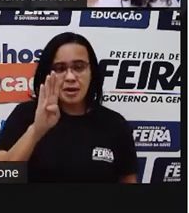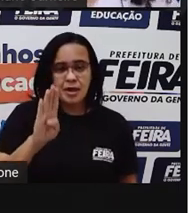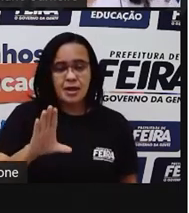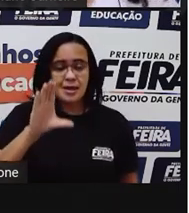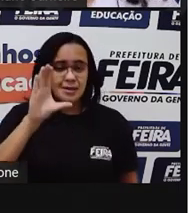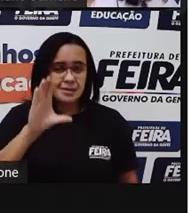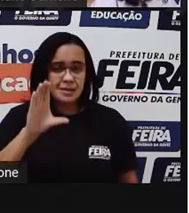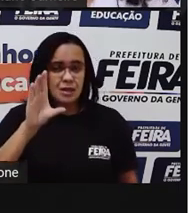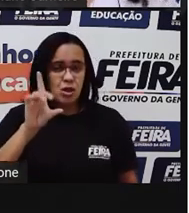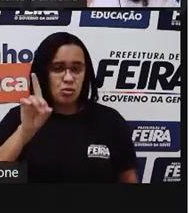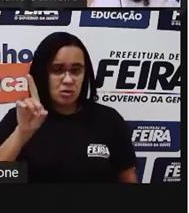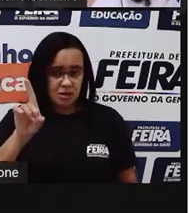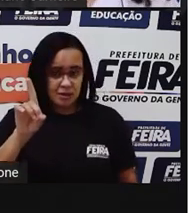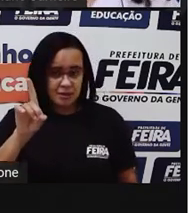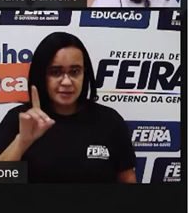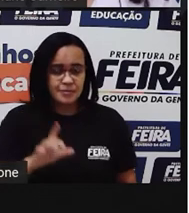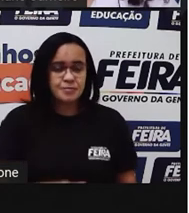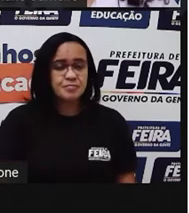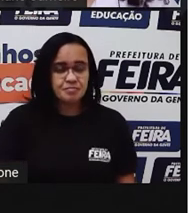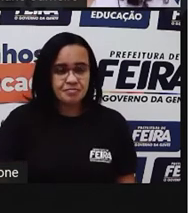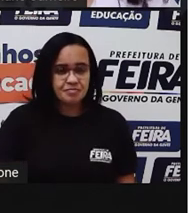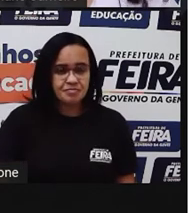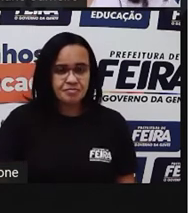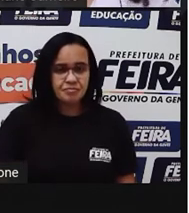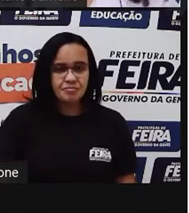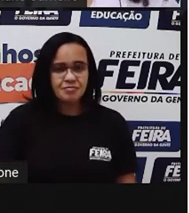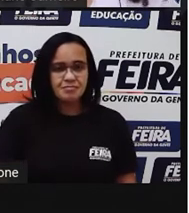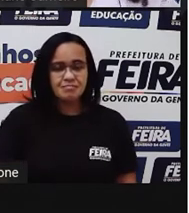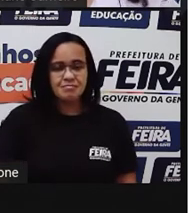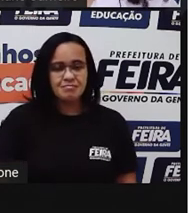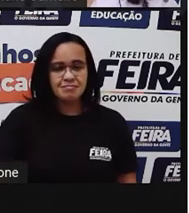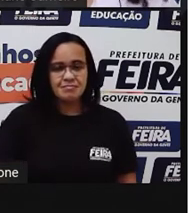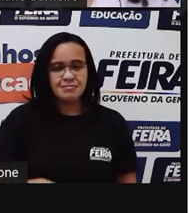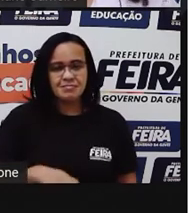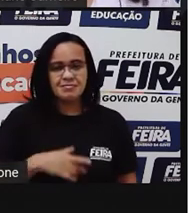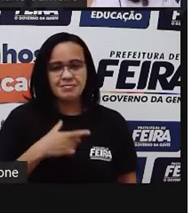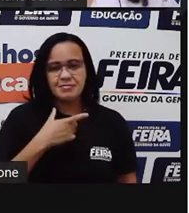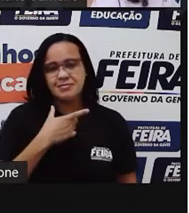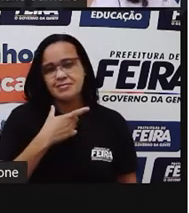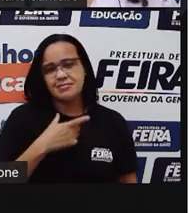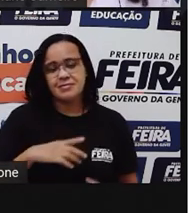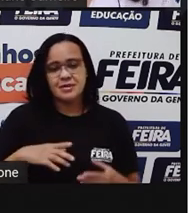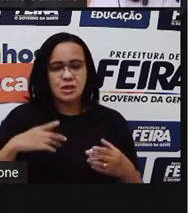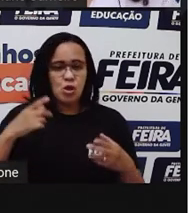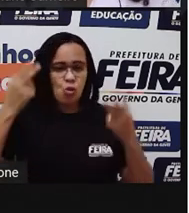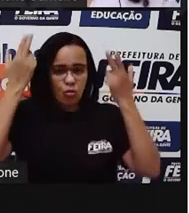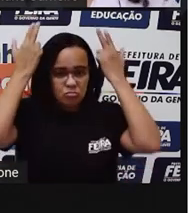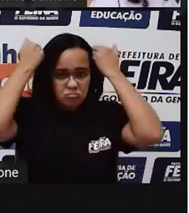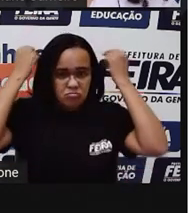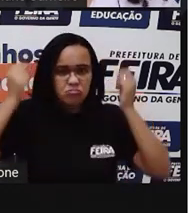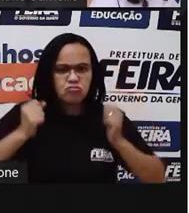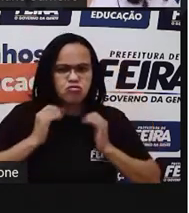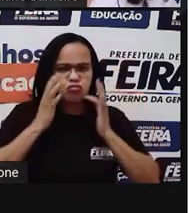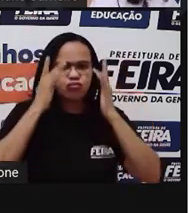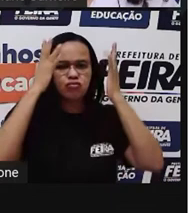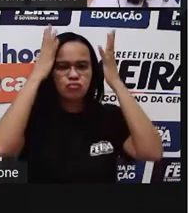A, mula. Sem cabeça. B, lobisomem. C, iara. Ou D, saci.